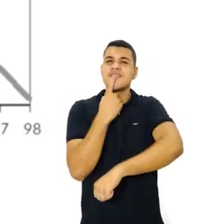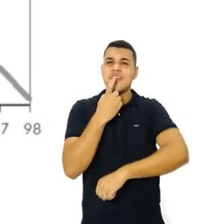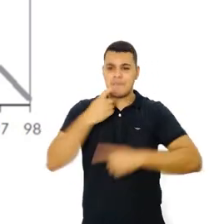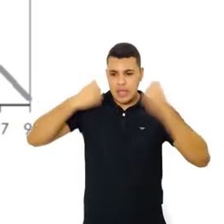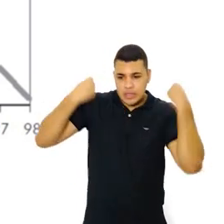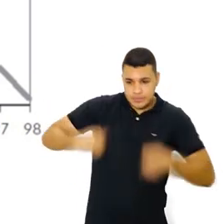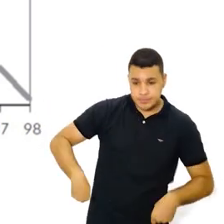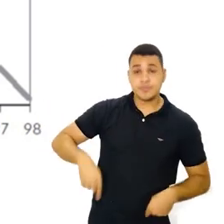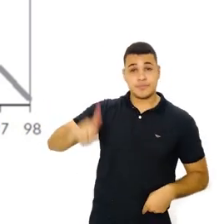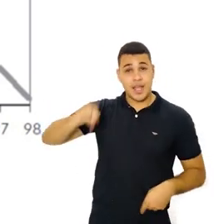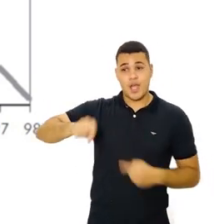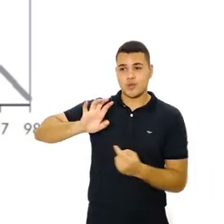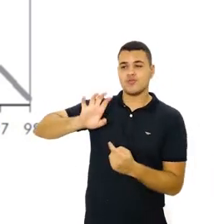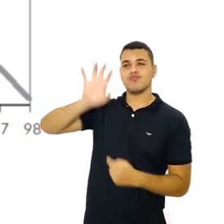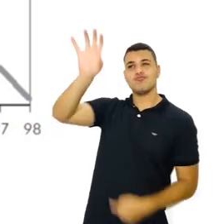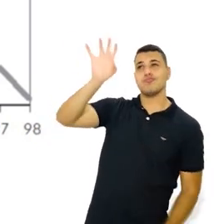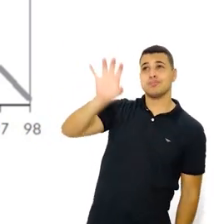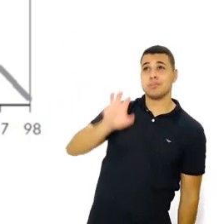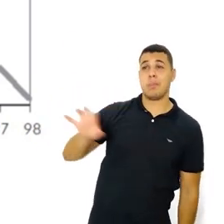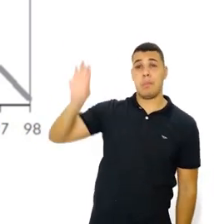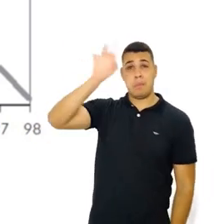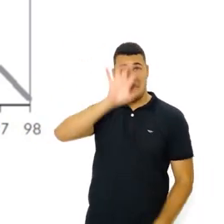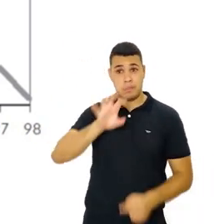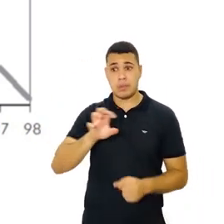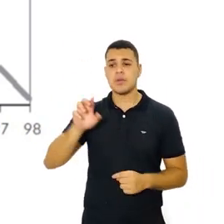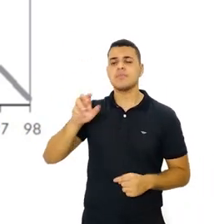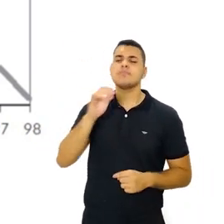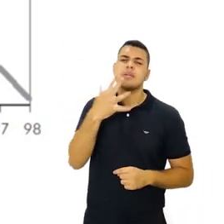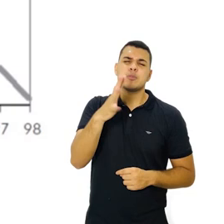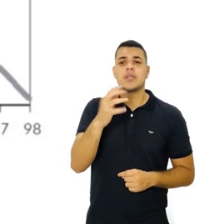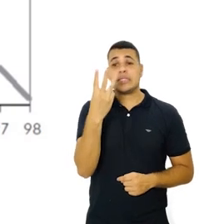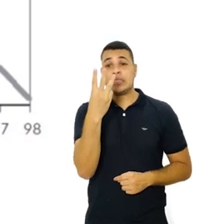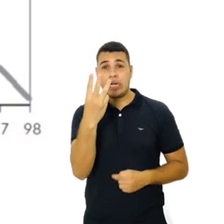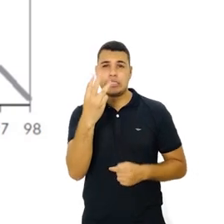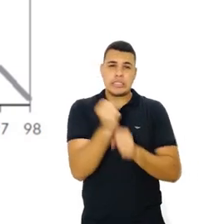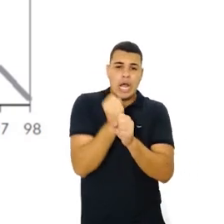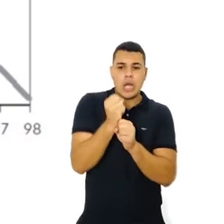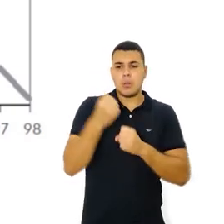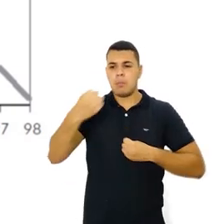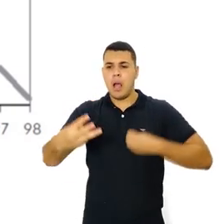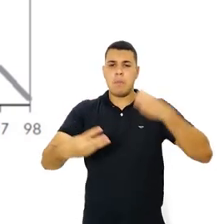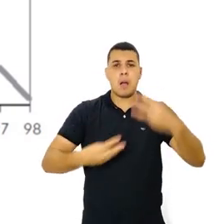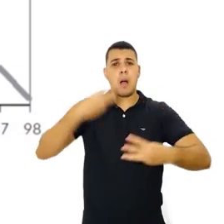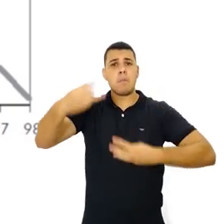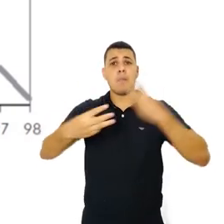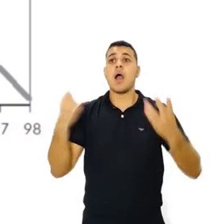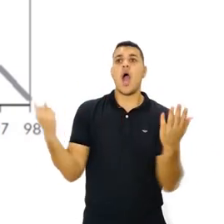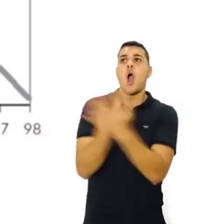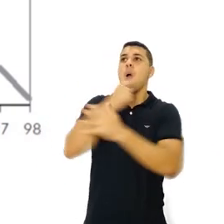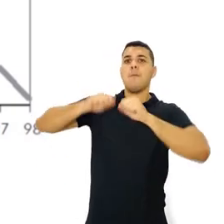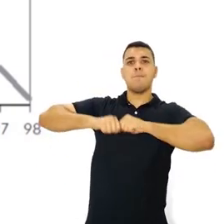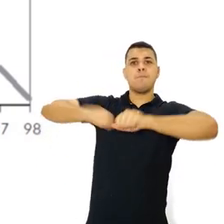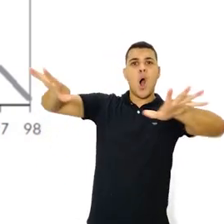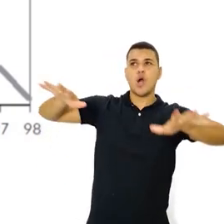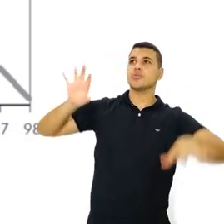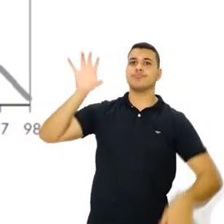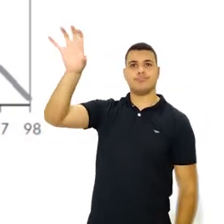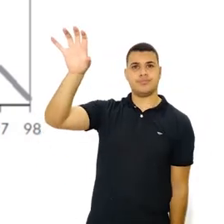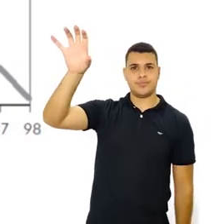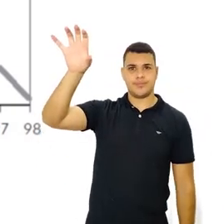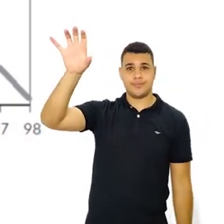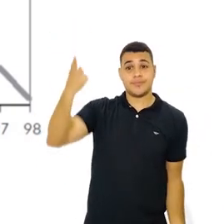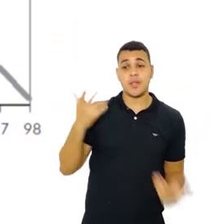temos a taxa de incidência de sarampo na região centro-oeste. Vocês vejam que basicamente a cada três anos tem uma